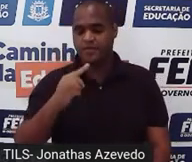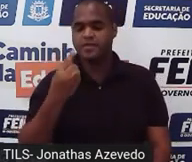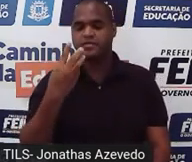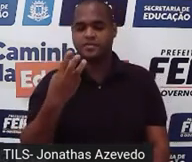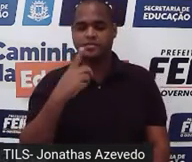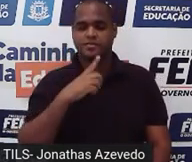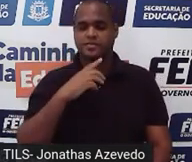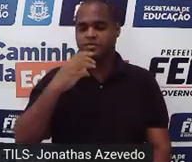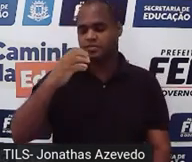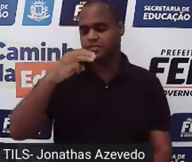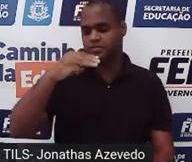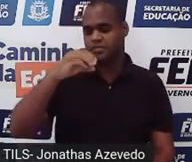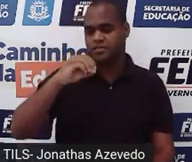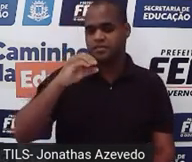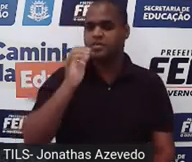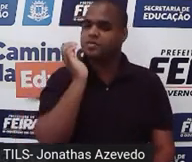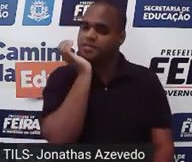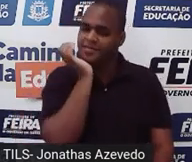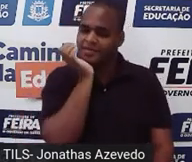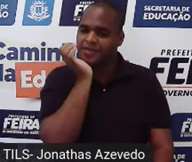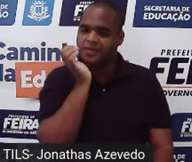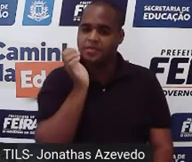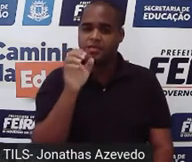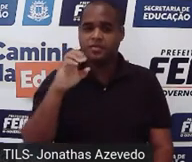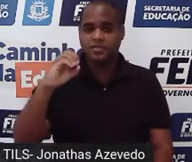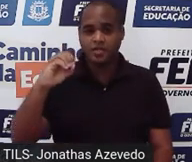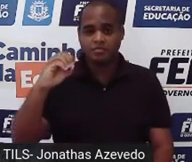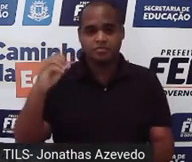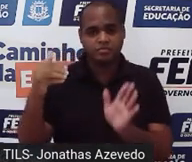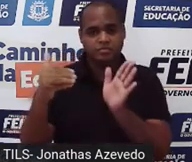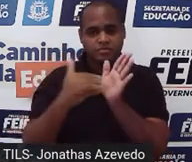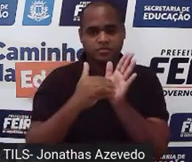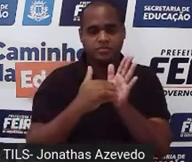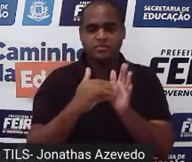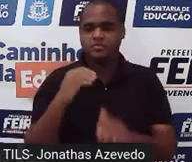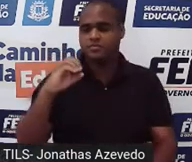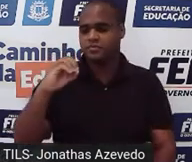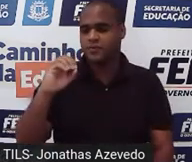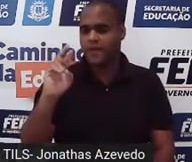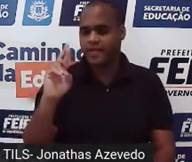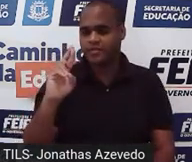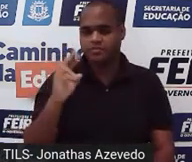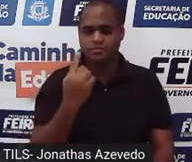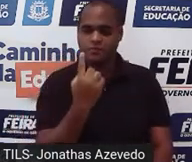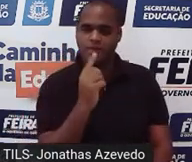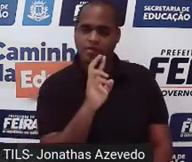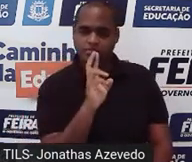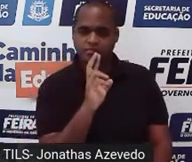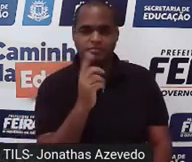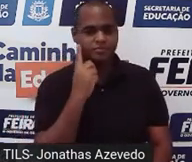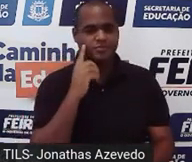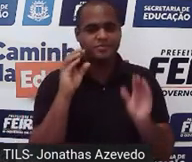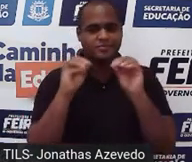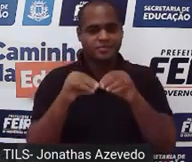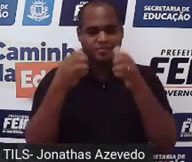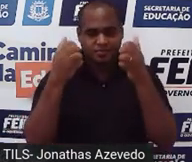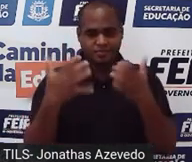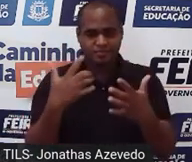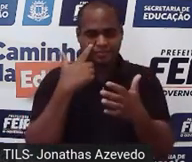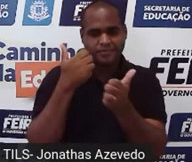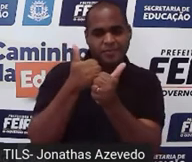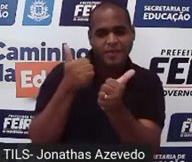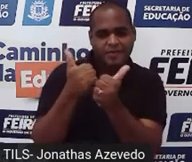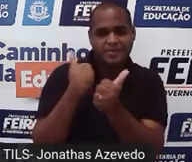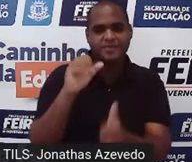30 centavos. 30 centavos, tá entre 0 reais e 1 real. Então, eu coloquei ali, ó, mais próximo